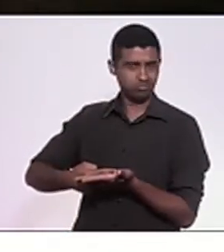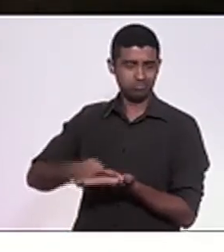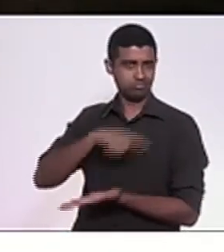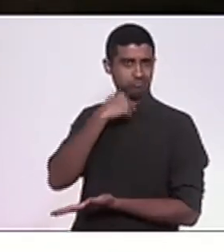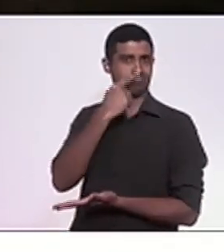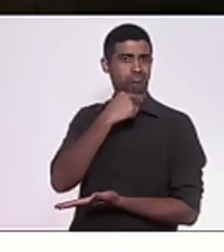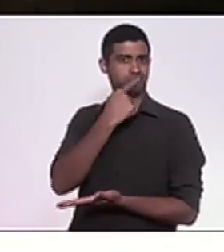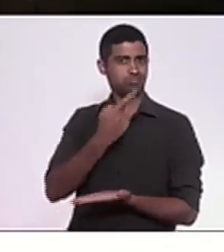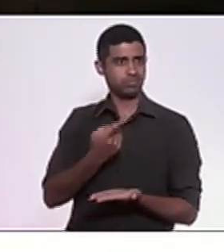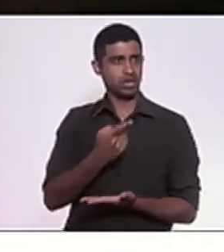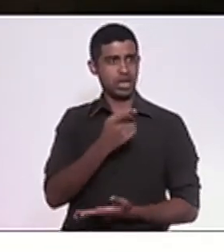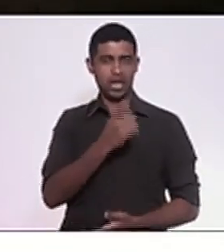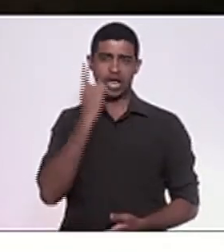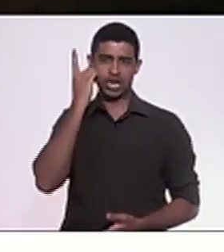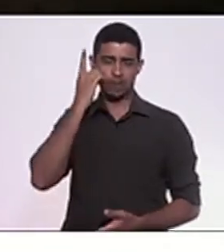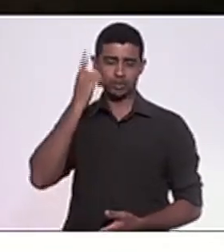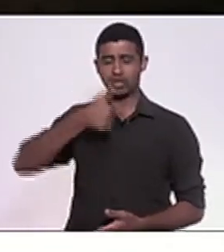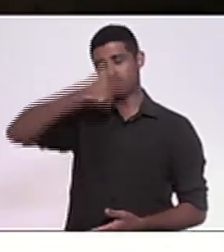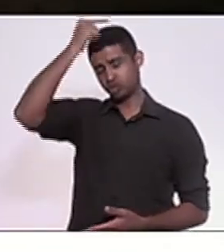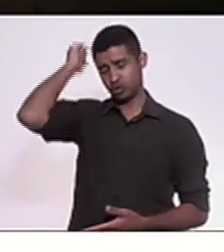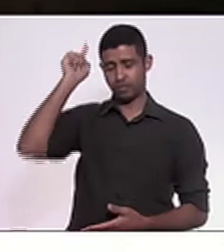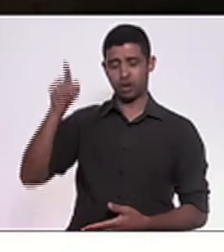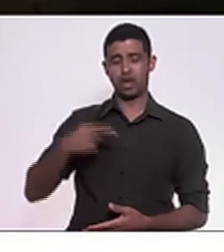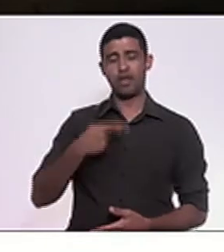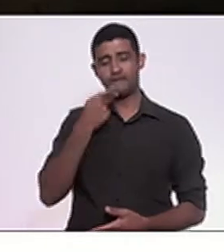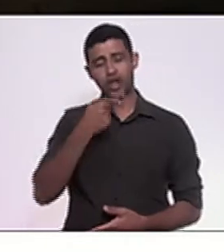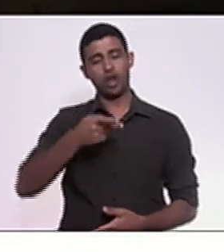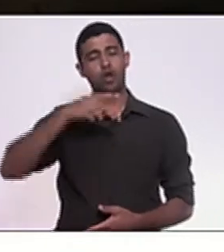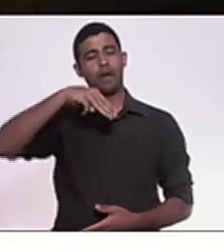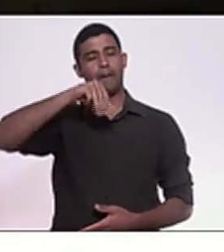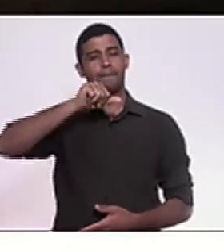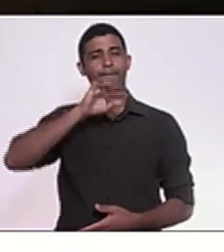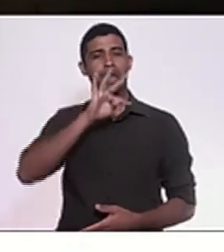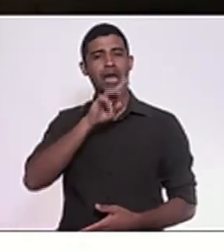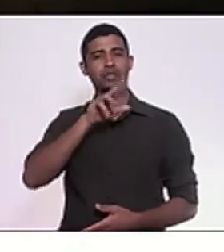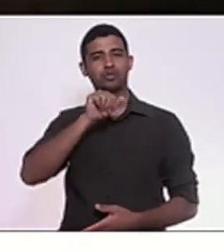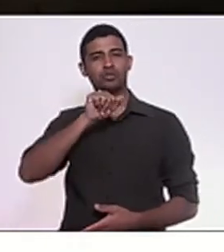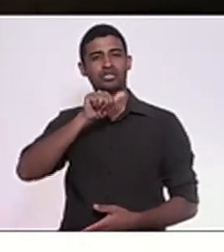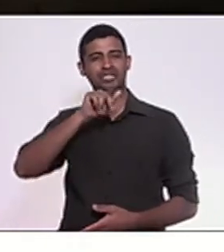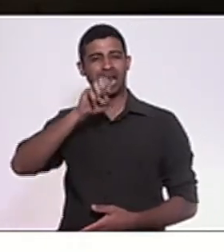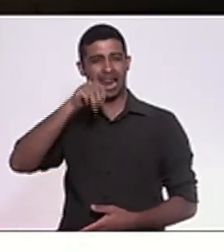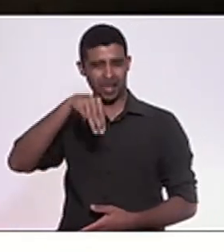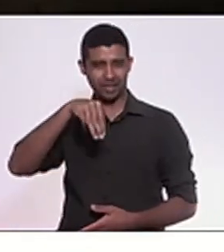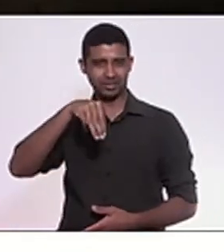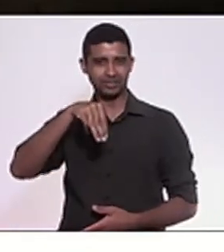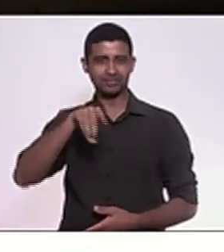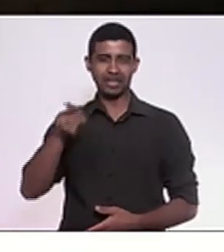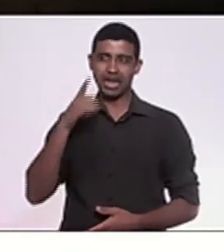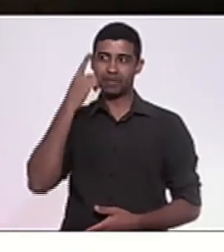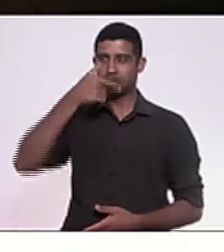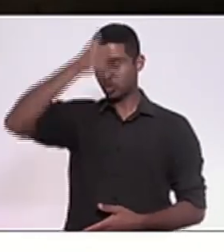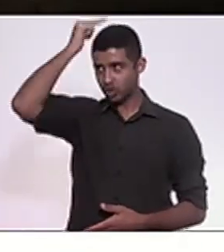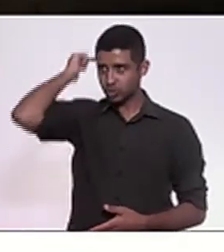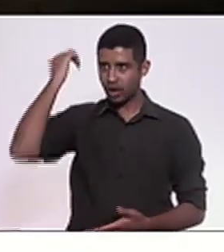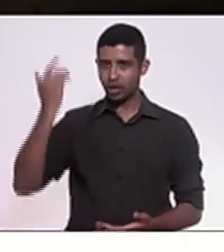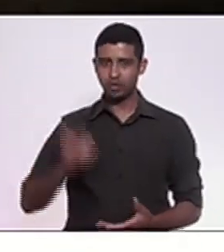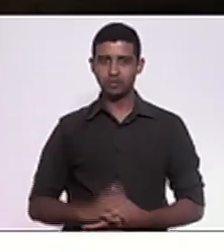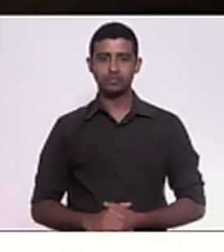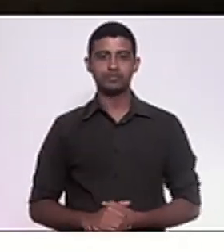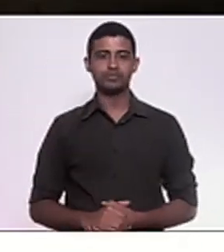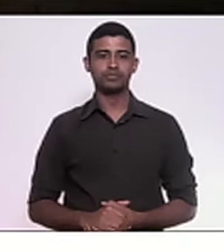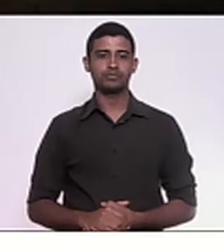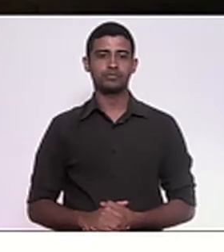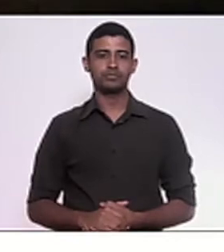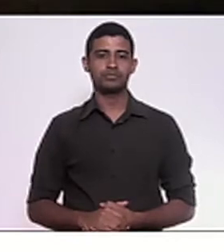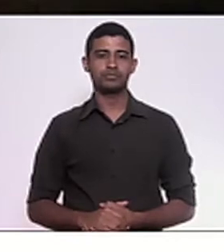como o deputado Luiz Paulo citou Matosalém, concessão do Matosalém, deputado Luiz Paulo, eu vou